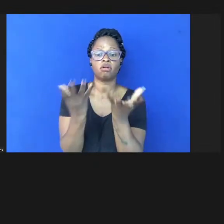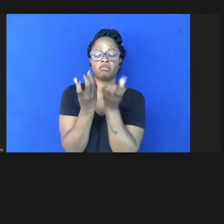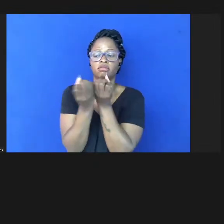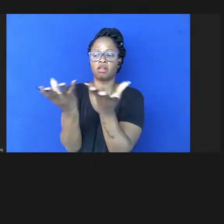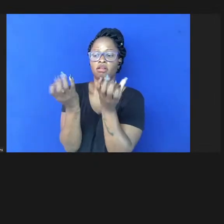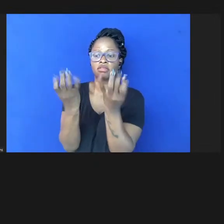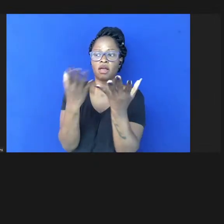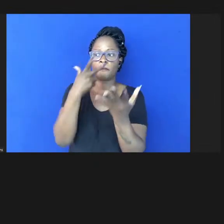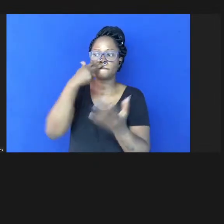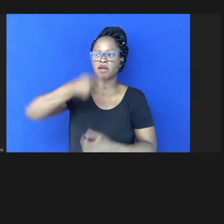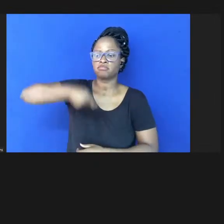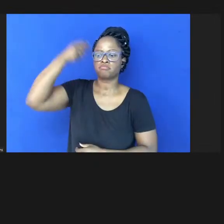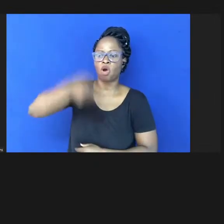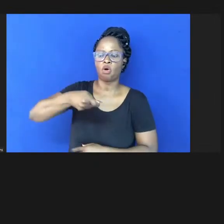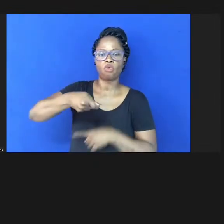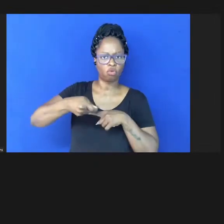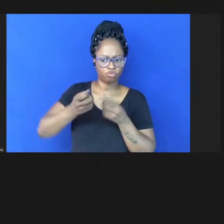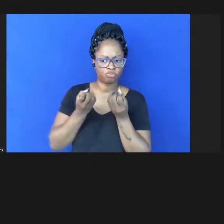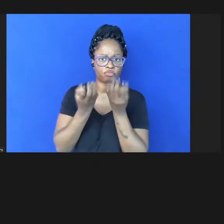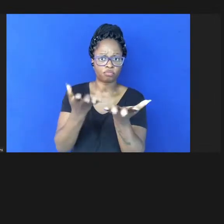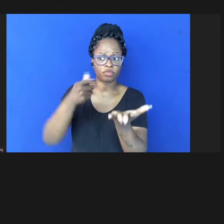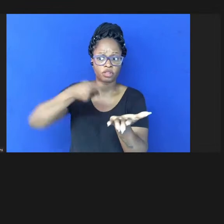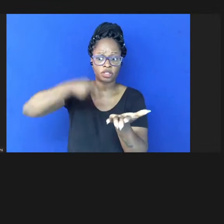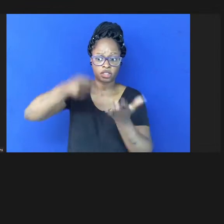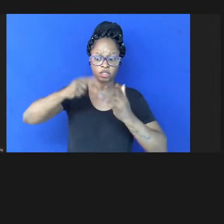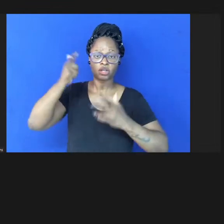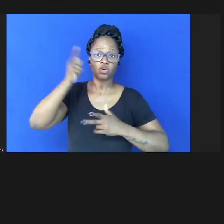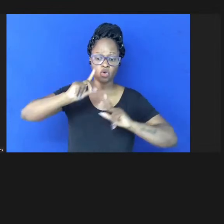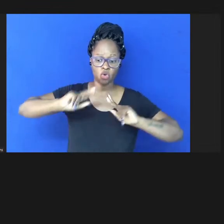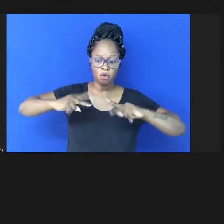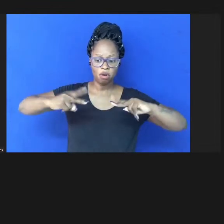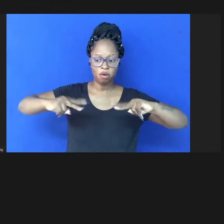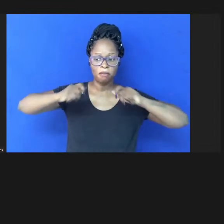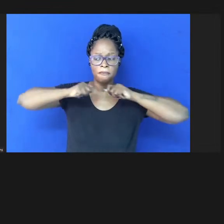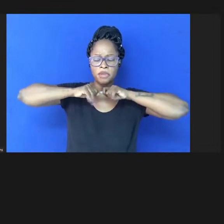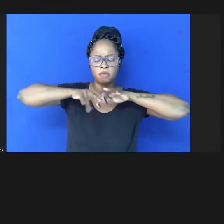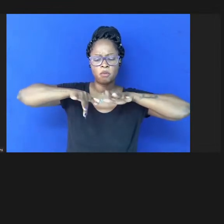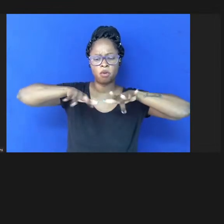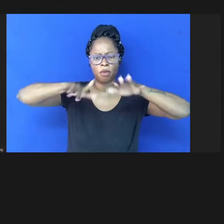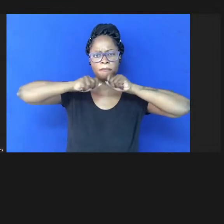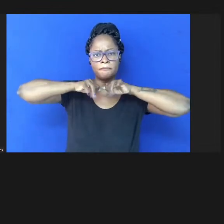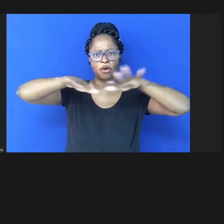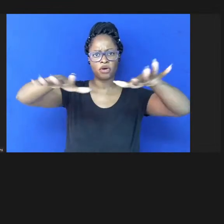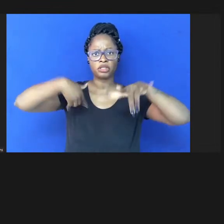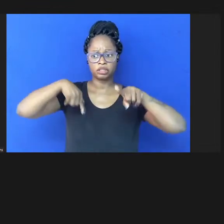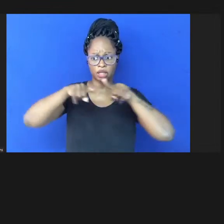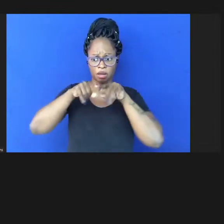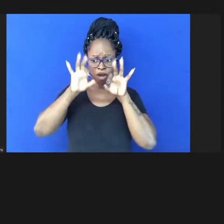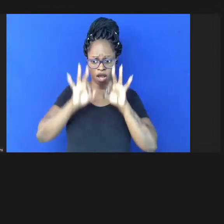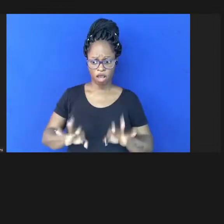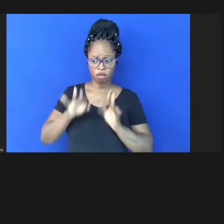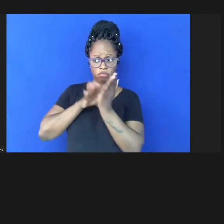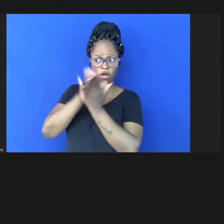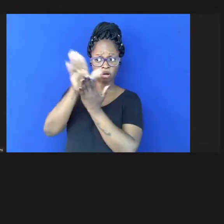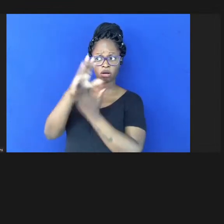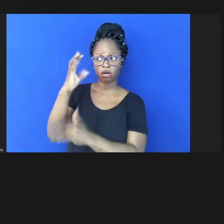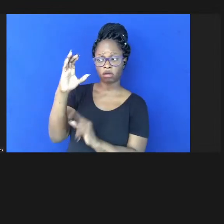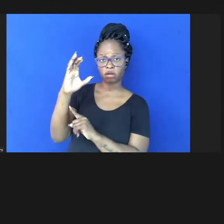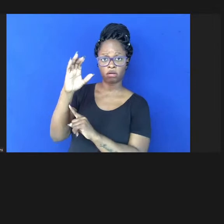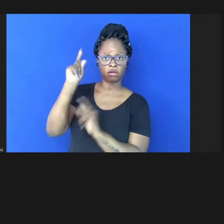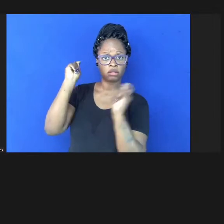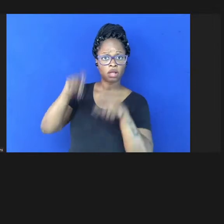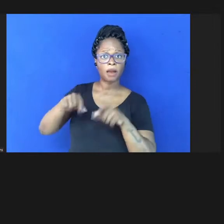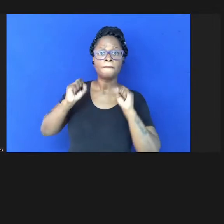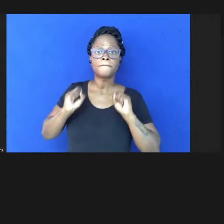rigor e reprodutibilidade e integridade na publicação científica pode